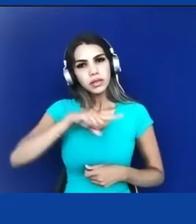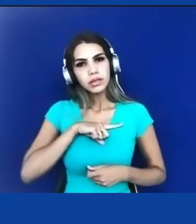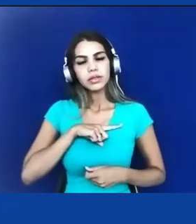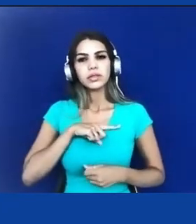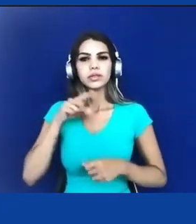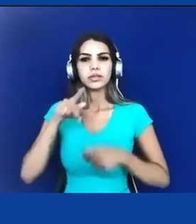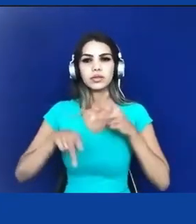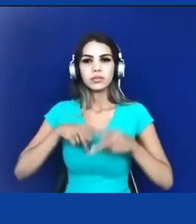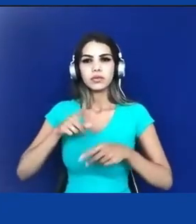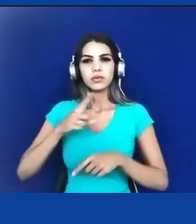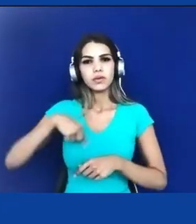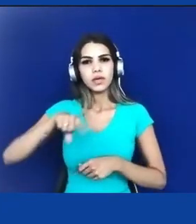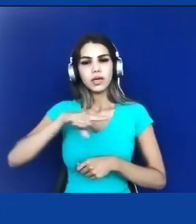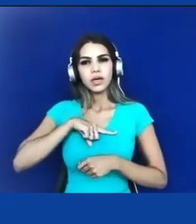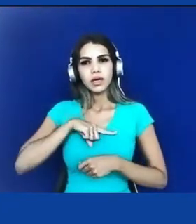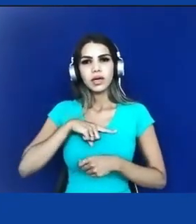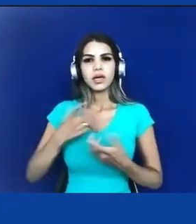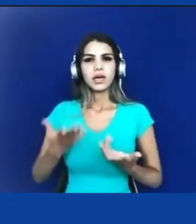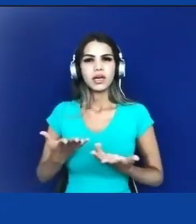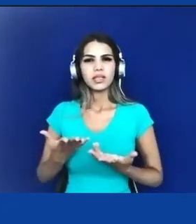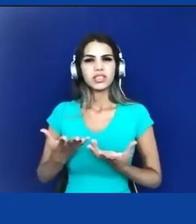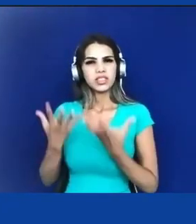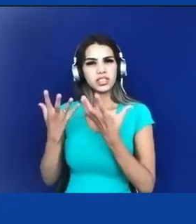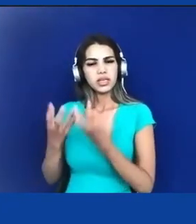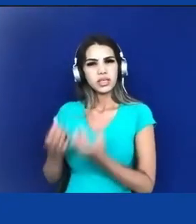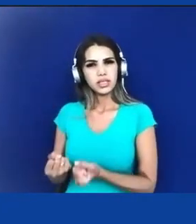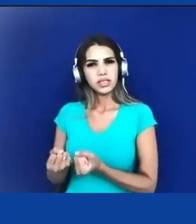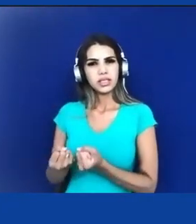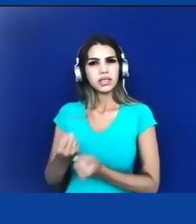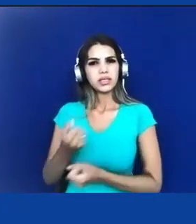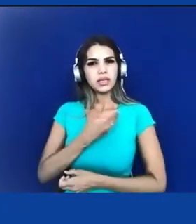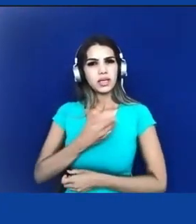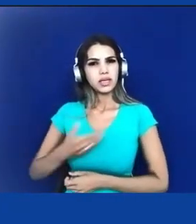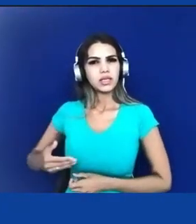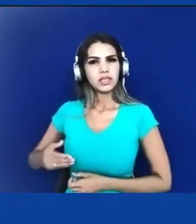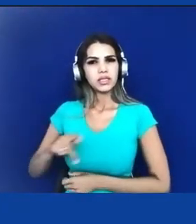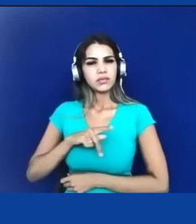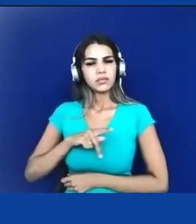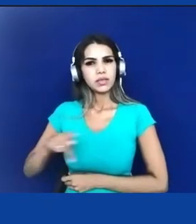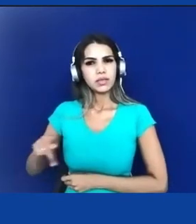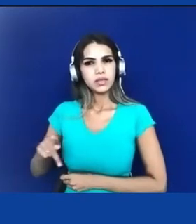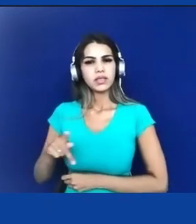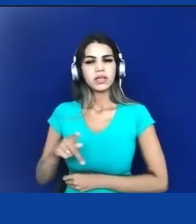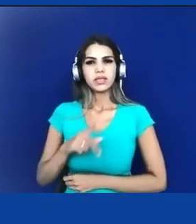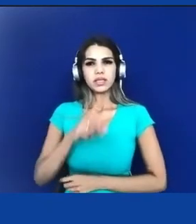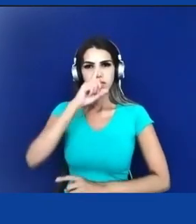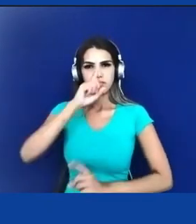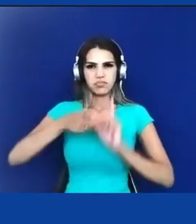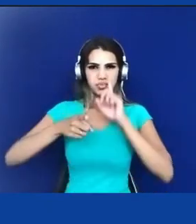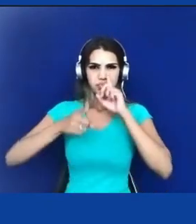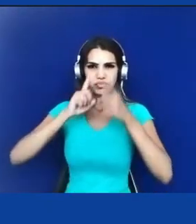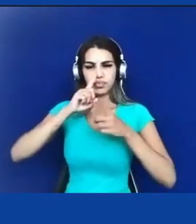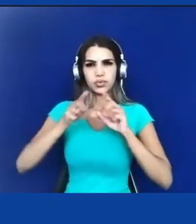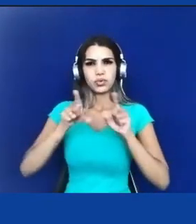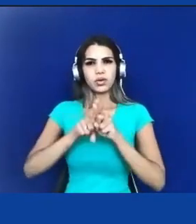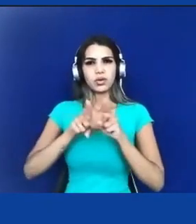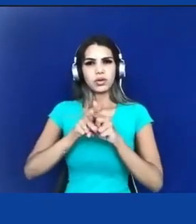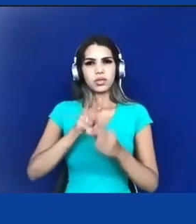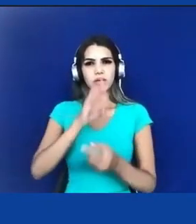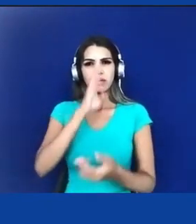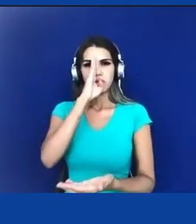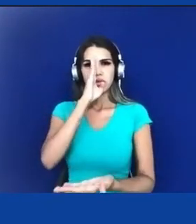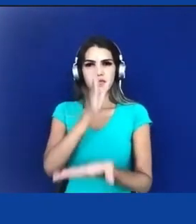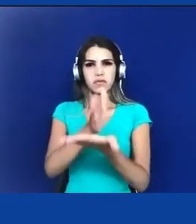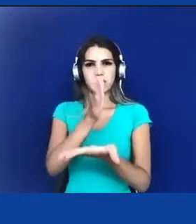autoritário e fascista que nós temos no poder eu acho que nós precisamos nos rever enquanto população também